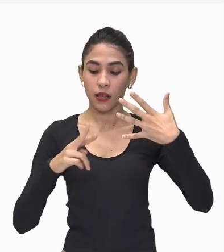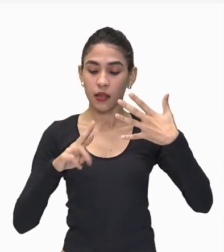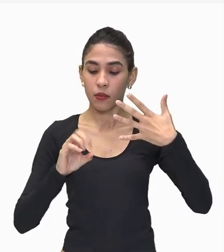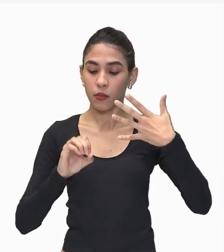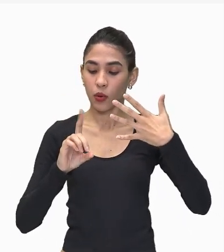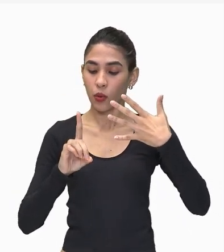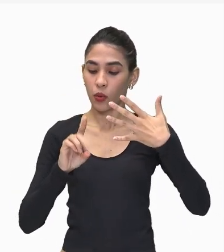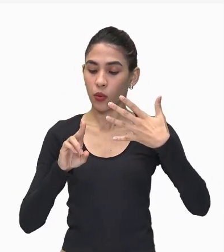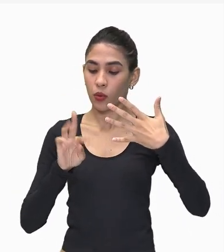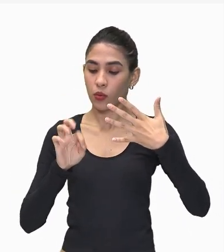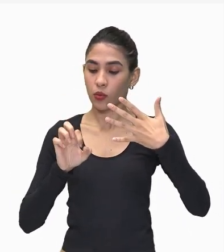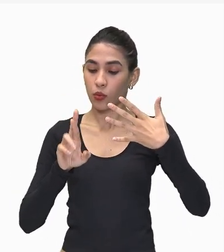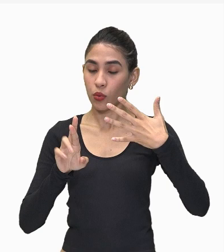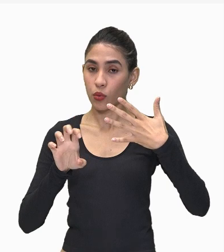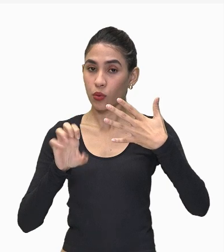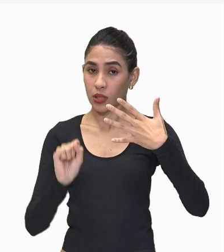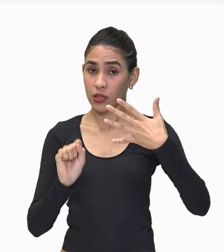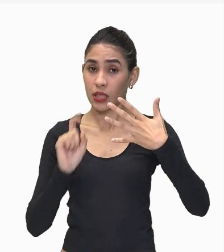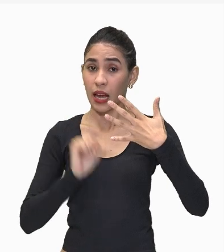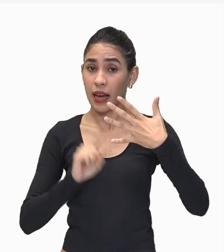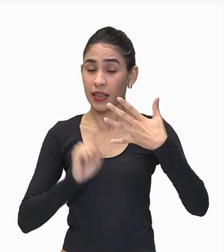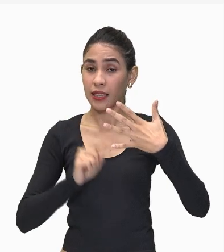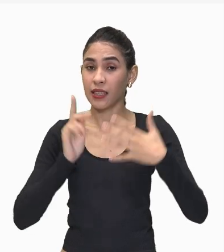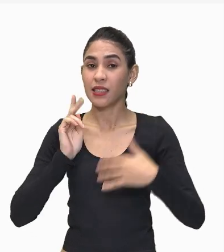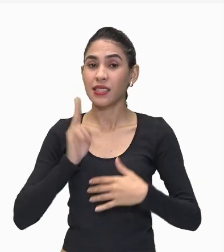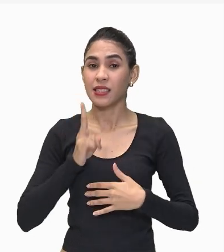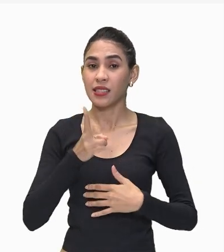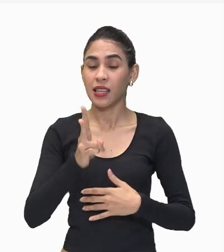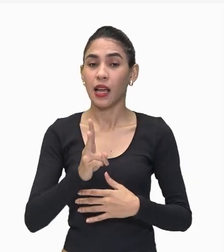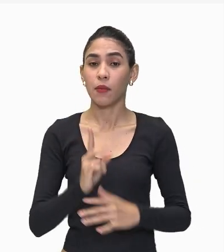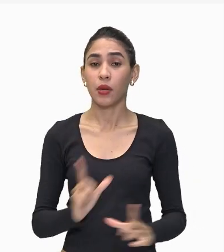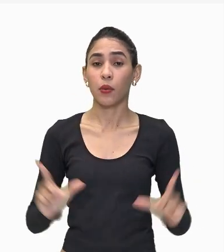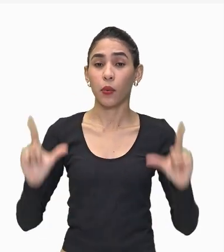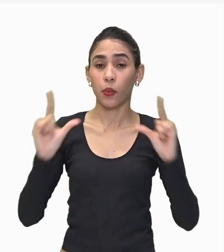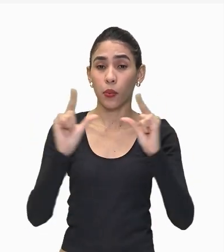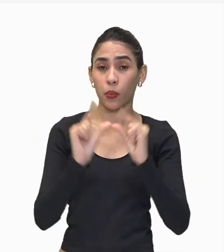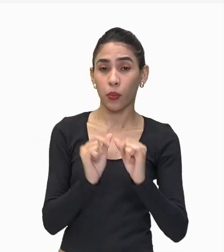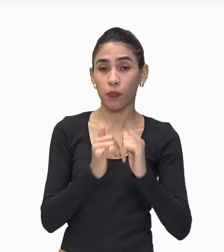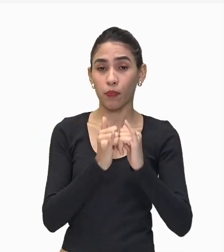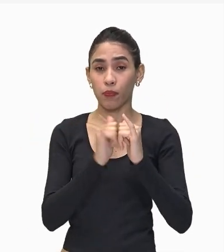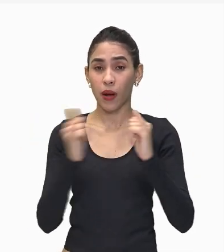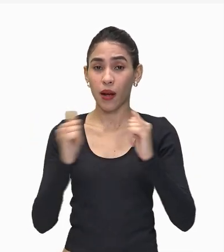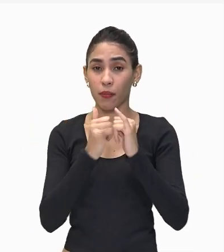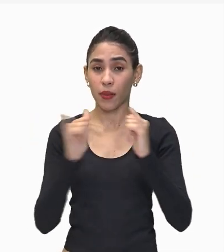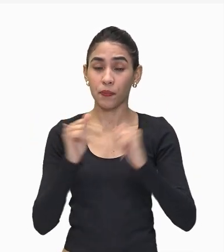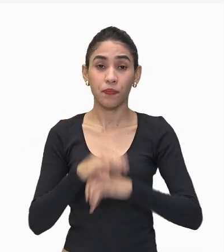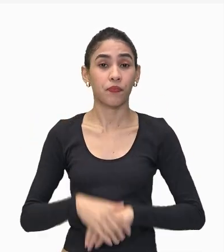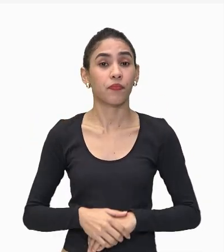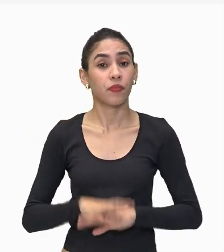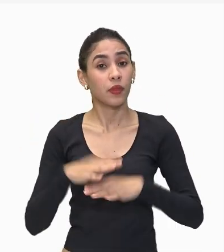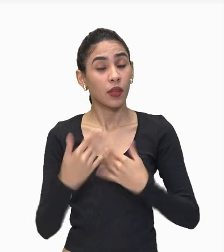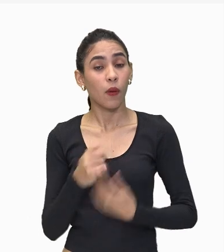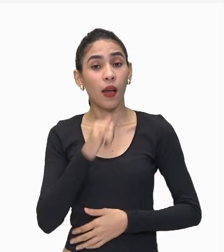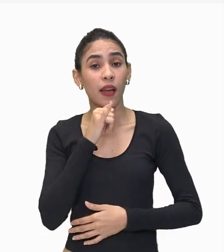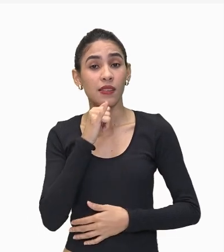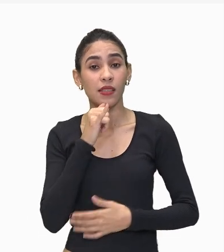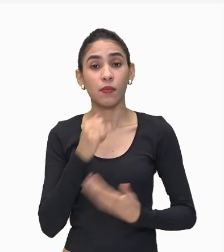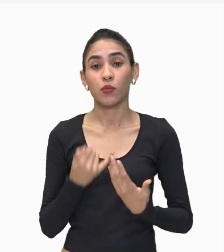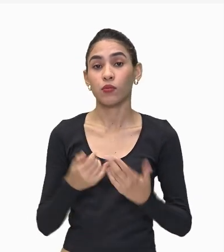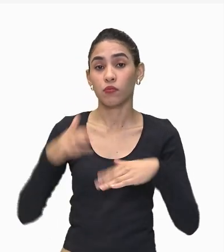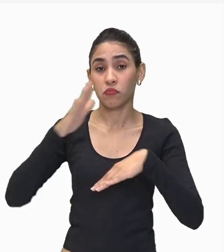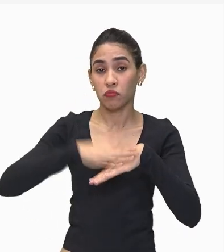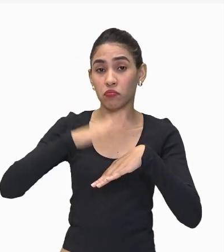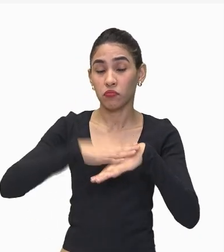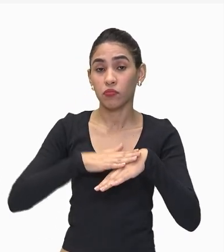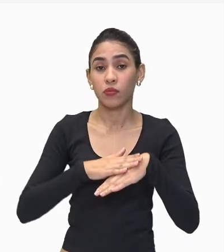gente vai observar Que a energia Ela sempre diminui Ao longo da cadeia trófica Então aquele produtor Como ele produz A sua